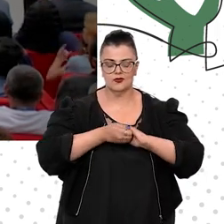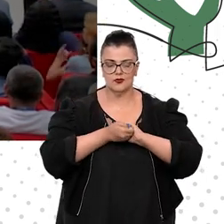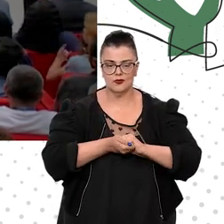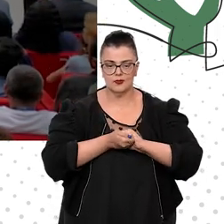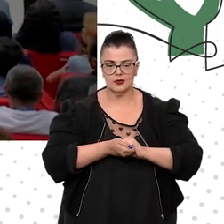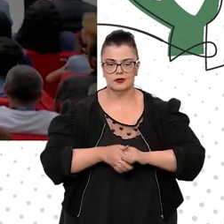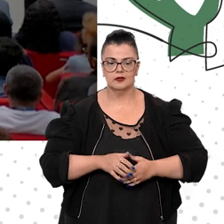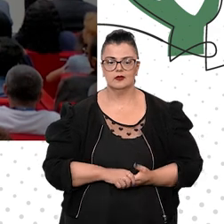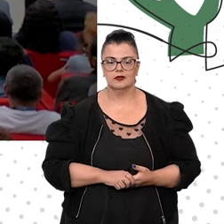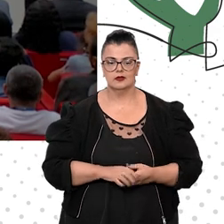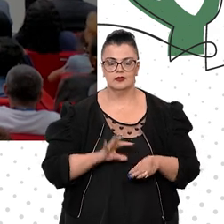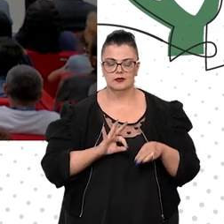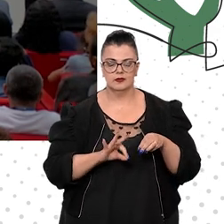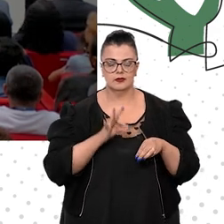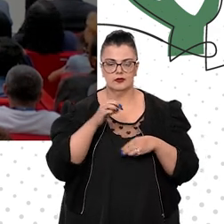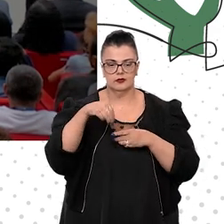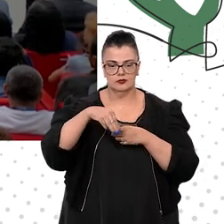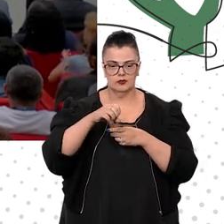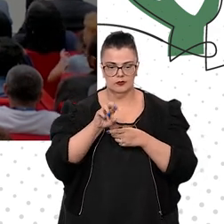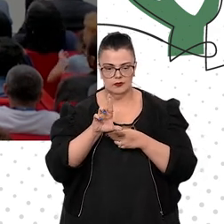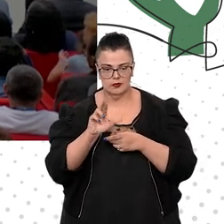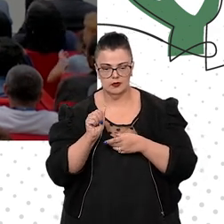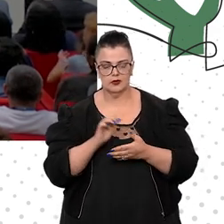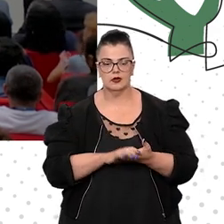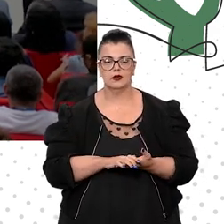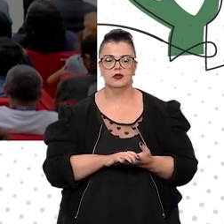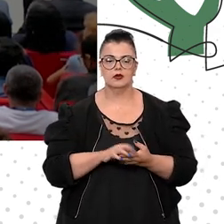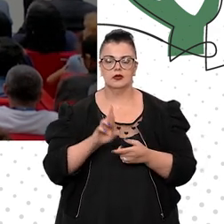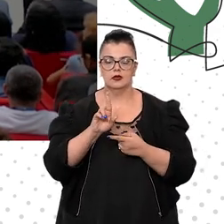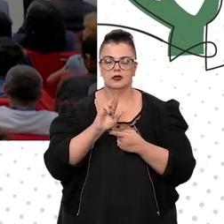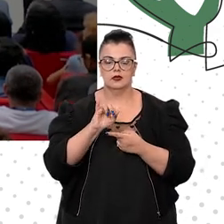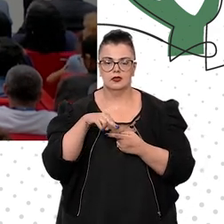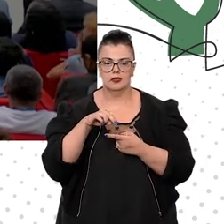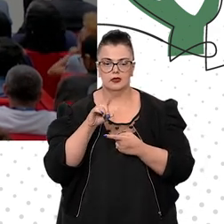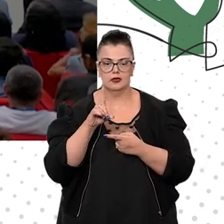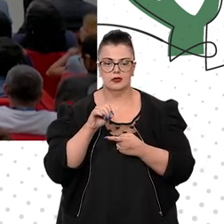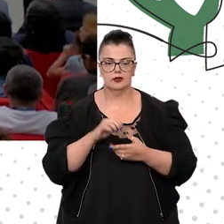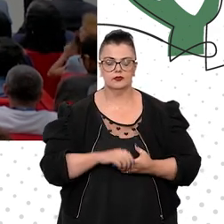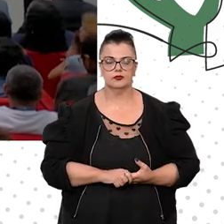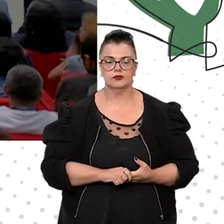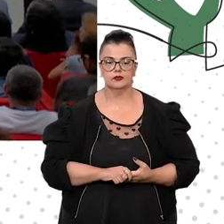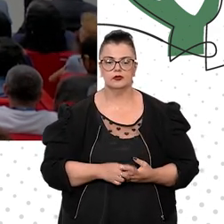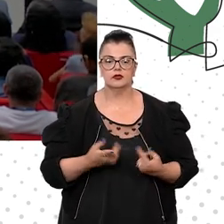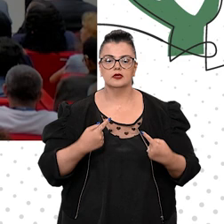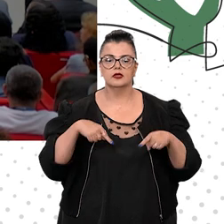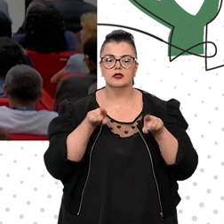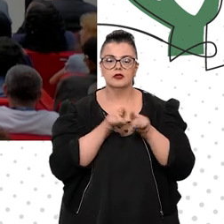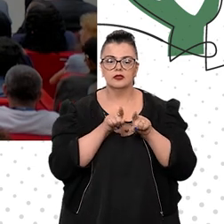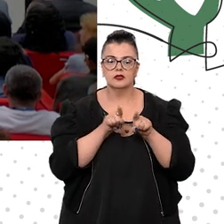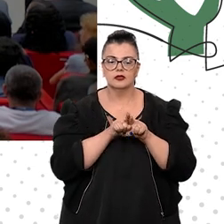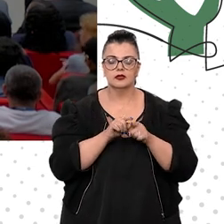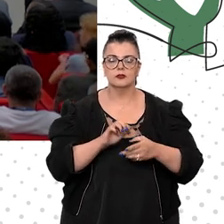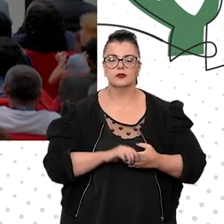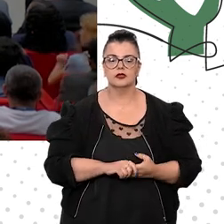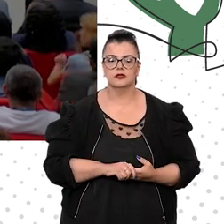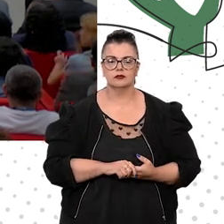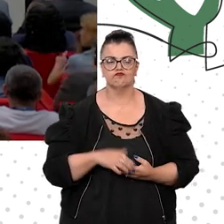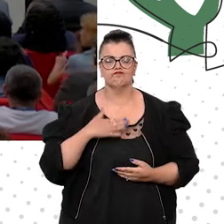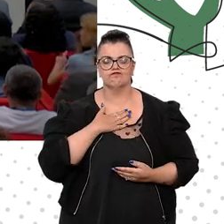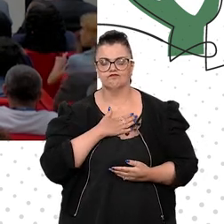ministro Moura Ribeiro, Reinaldo Fonseca, também amante da causa,